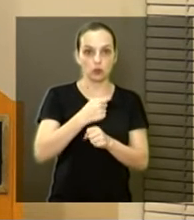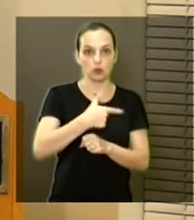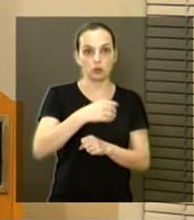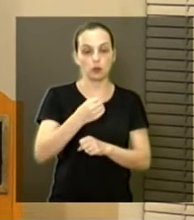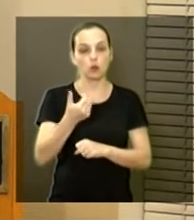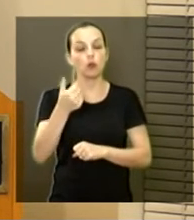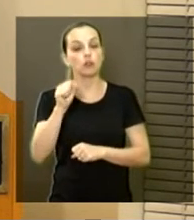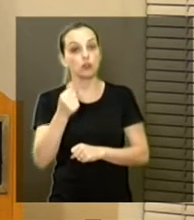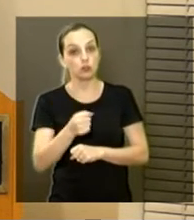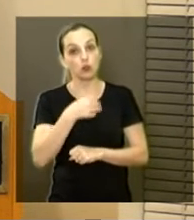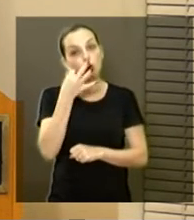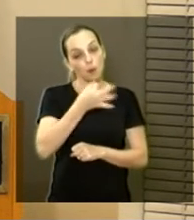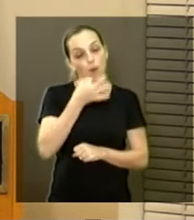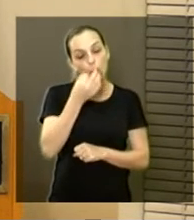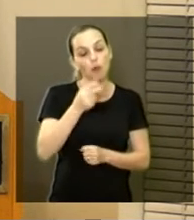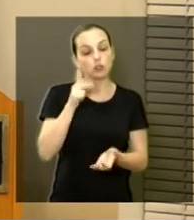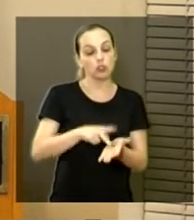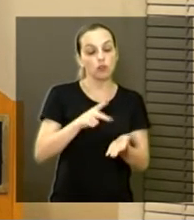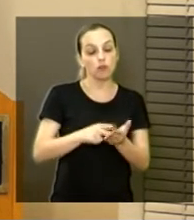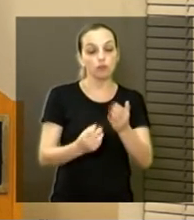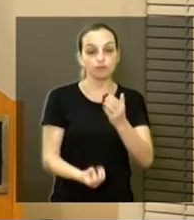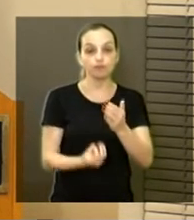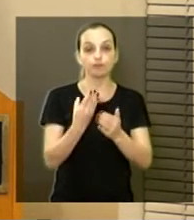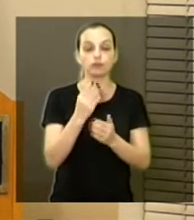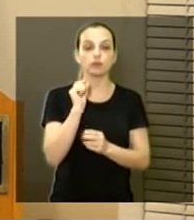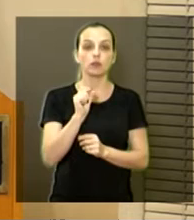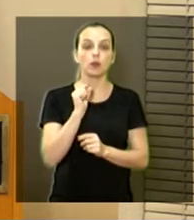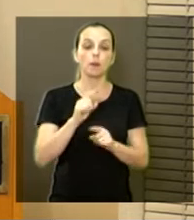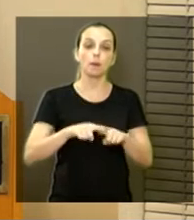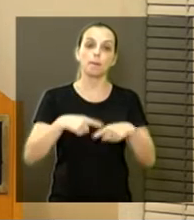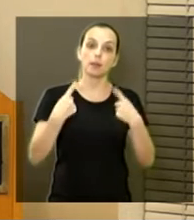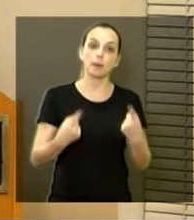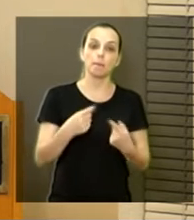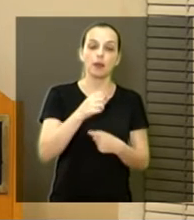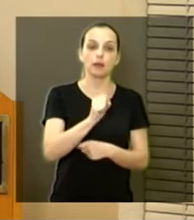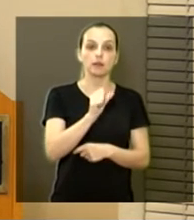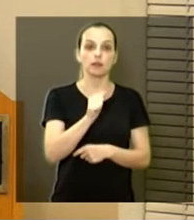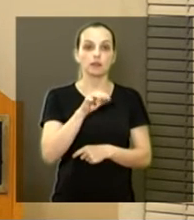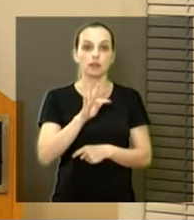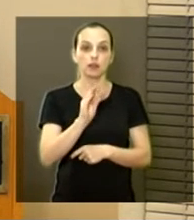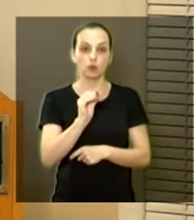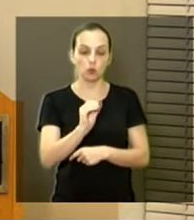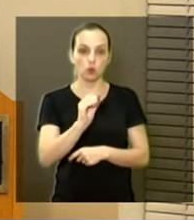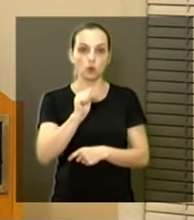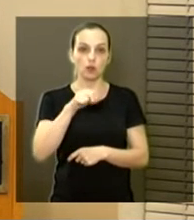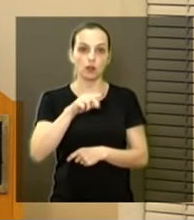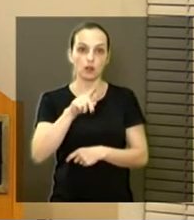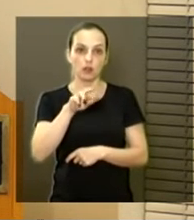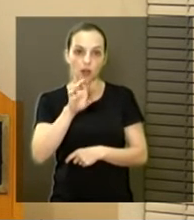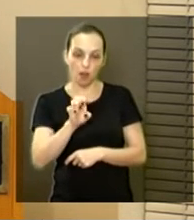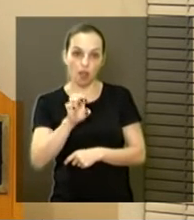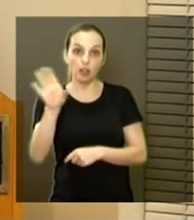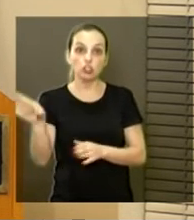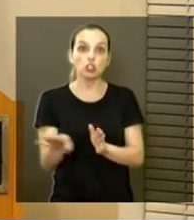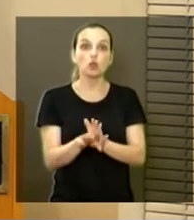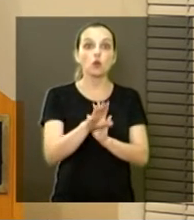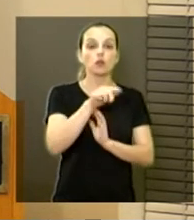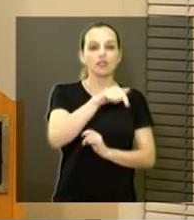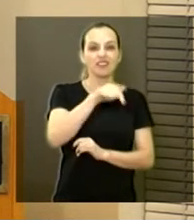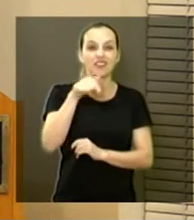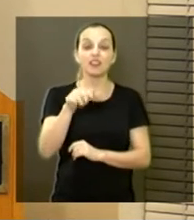propondo, é o que nós queremos que aconteça. Mas Santo André parou, porque chegou nos 77% alguns casos lá.